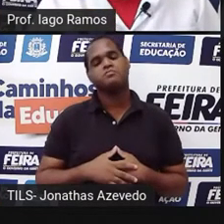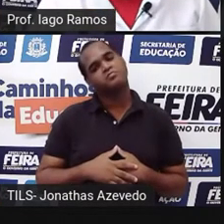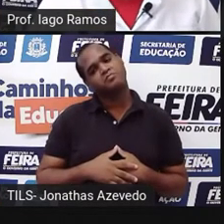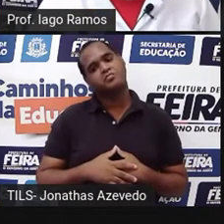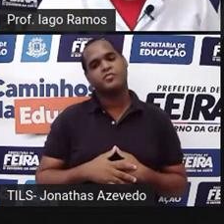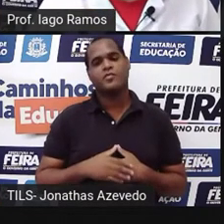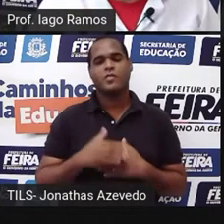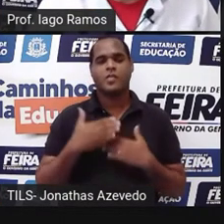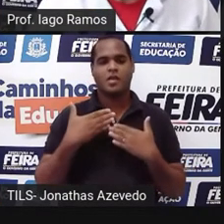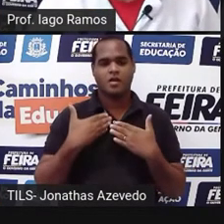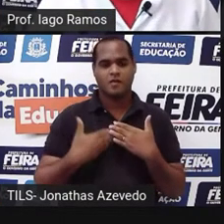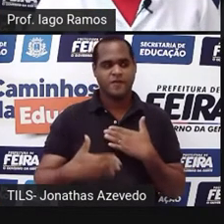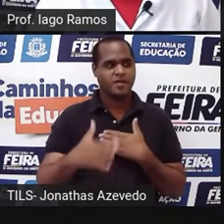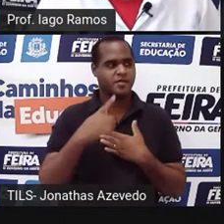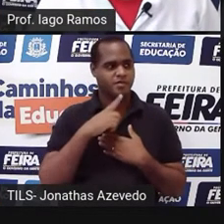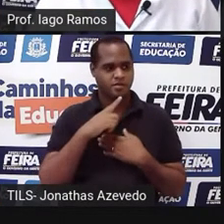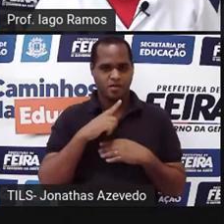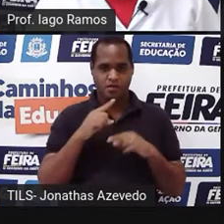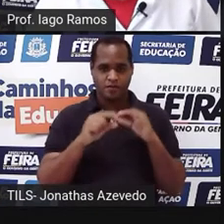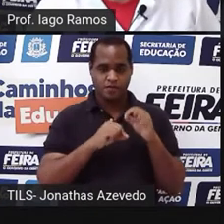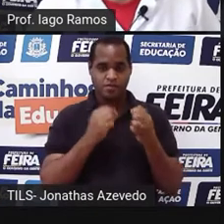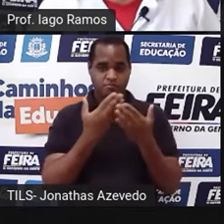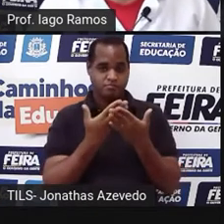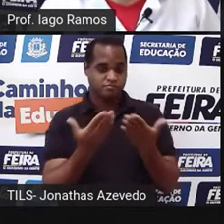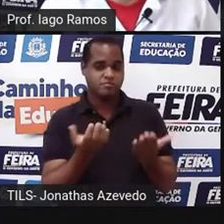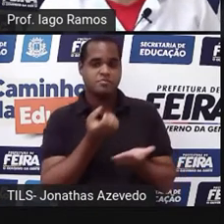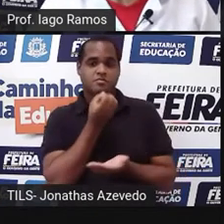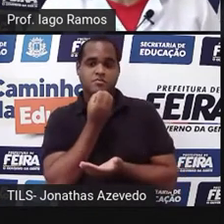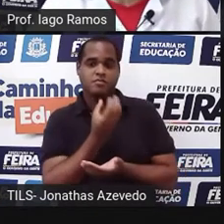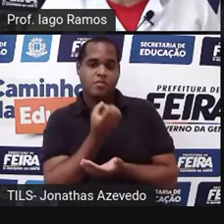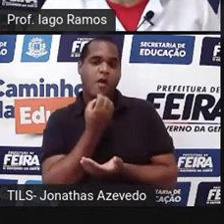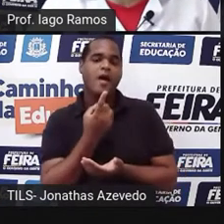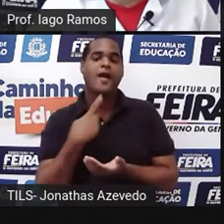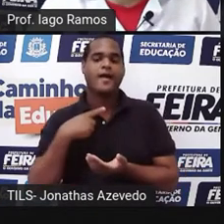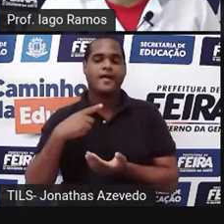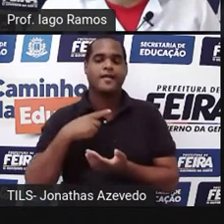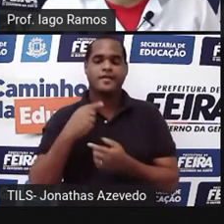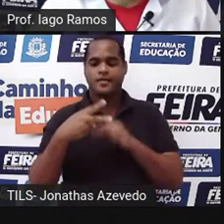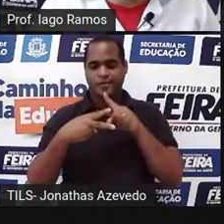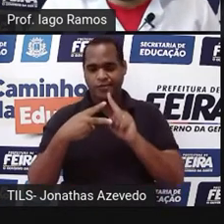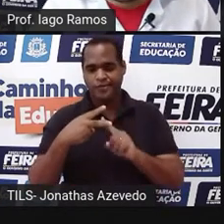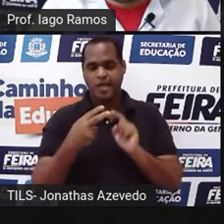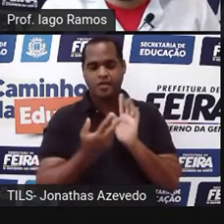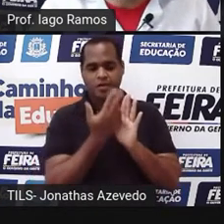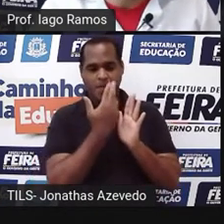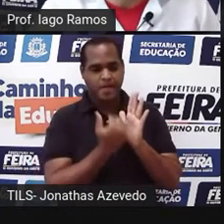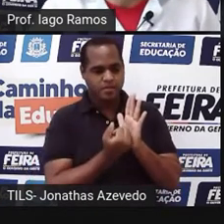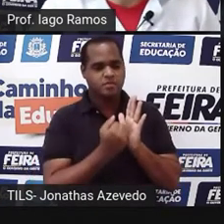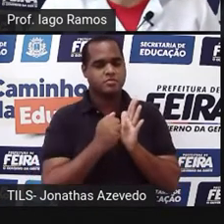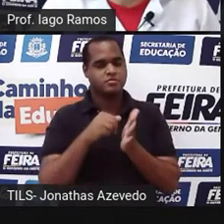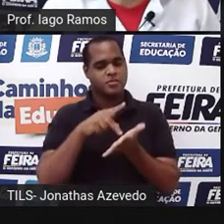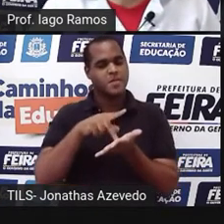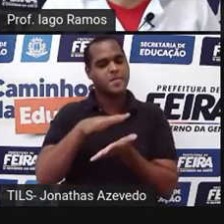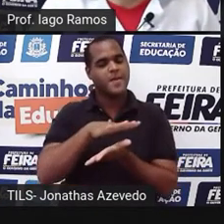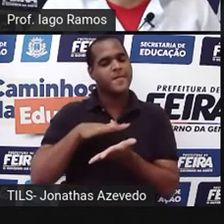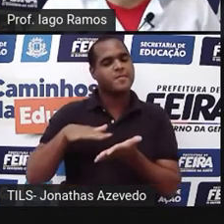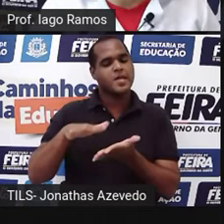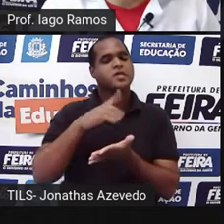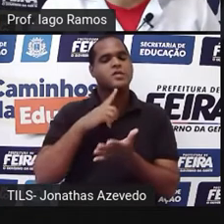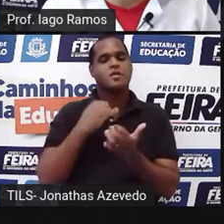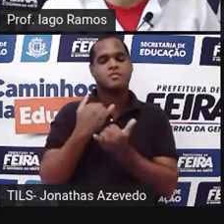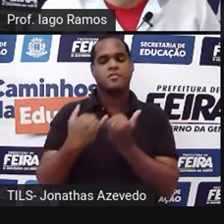E para que duas figuras geométricas planas sejam